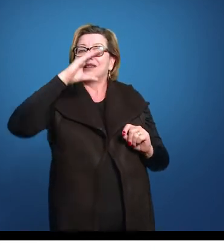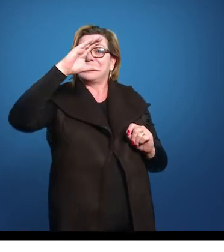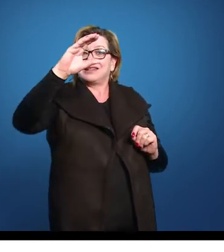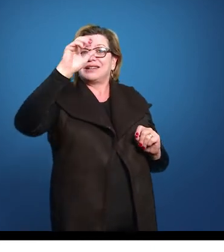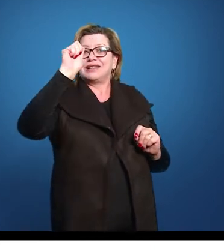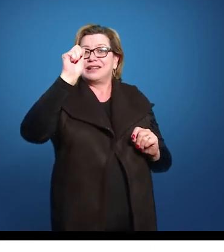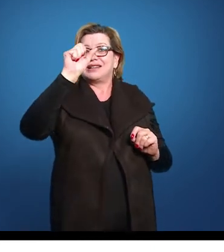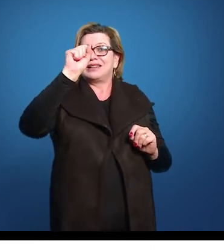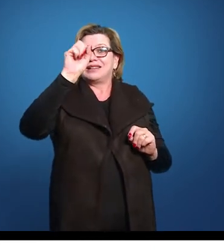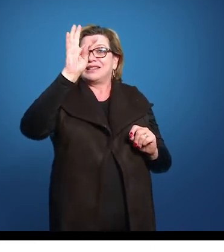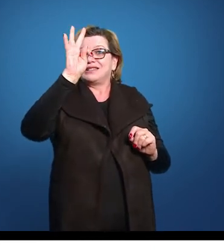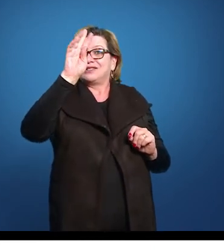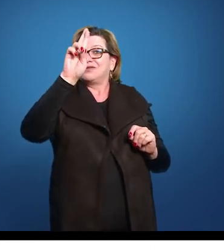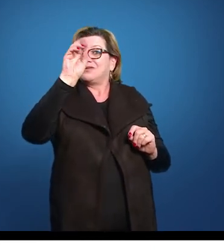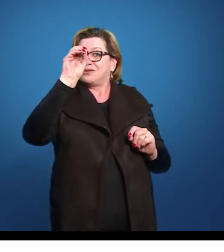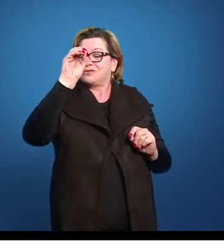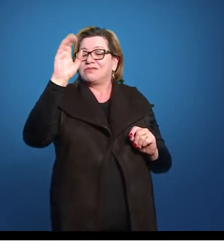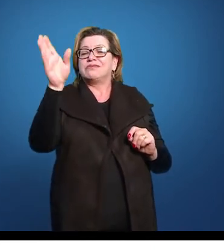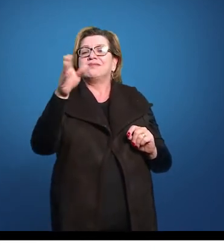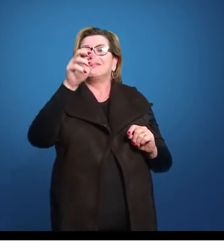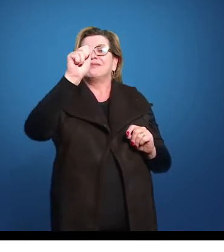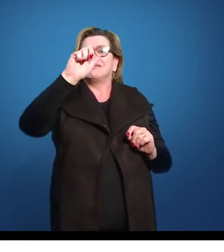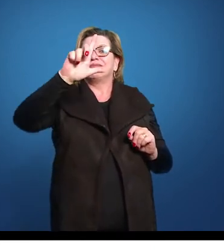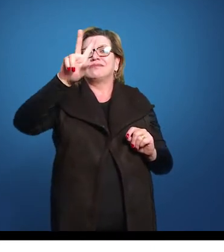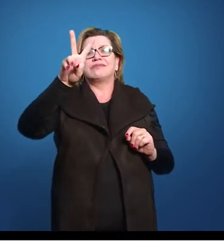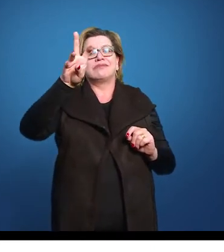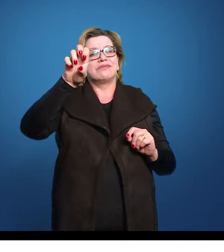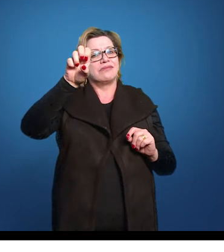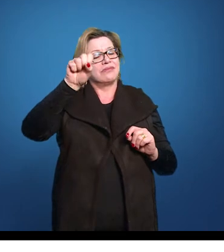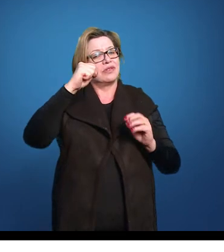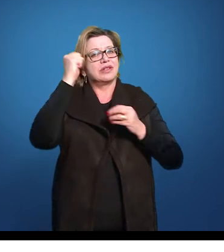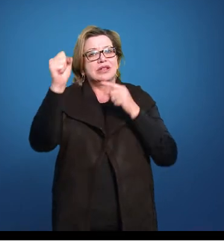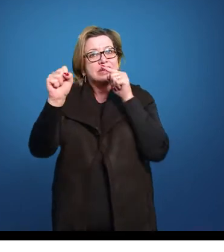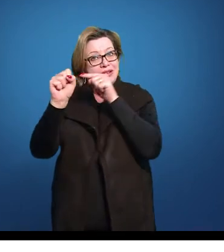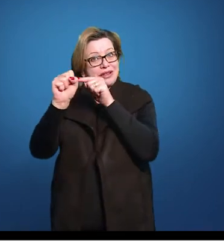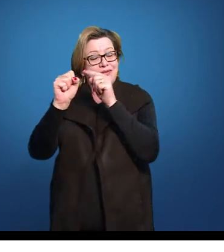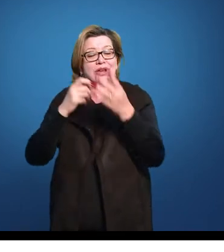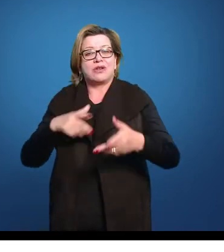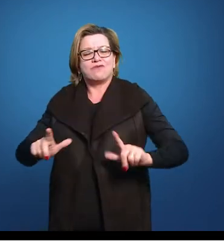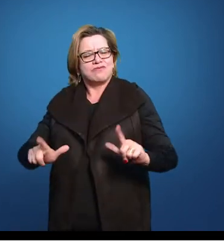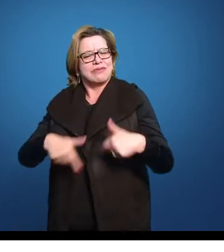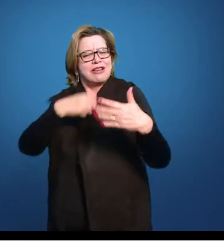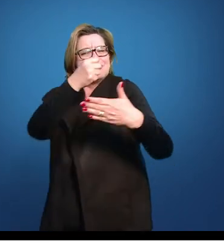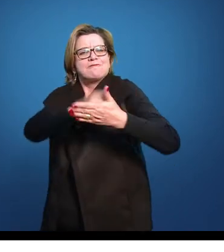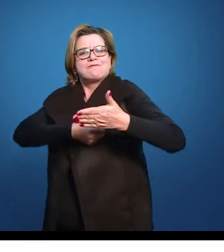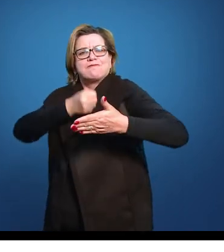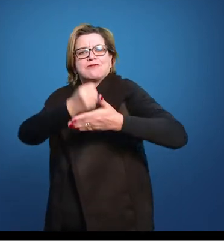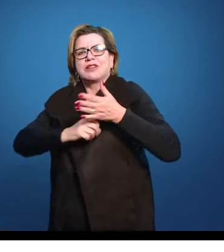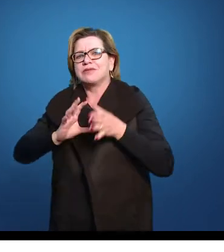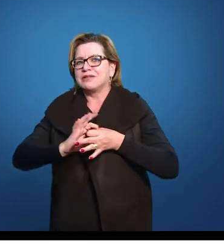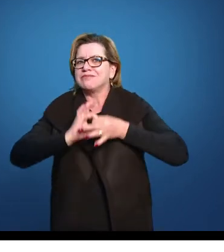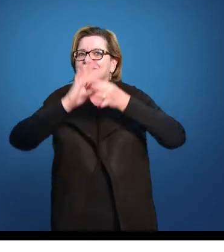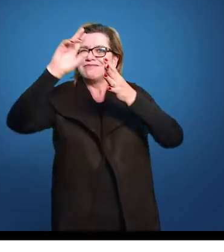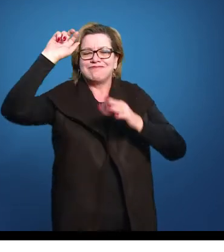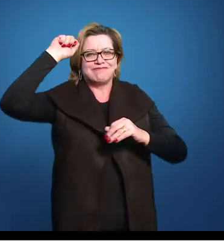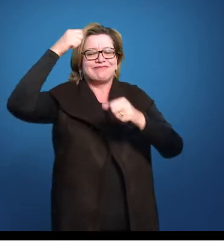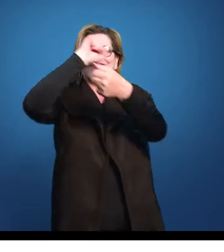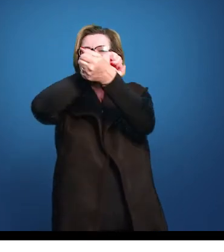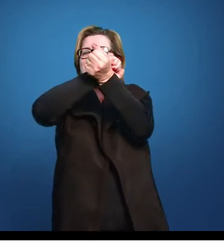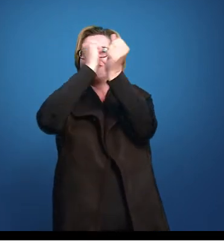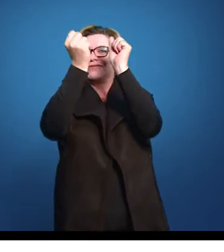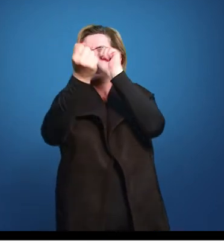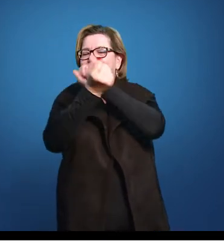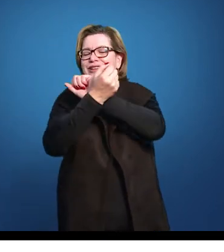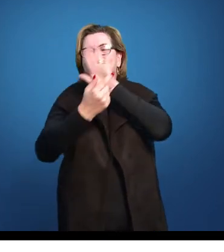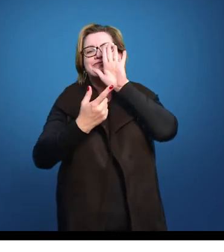cara que primeiro vai abraçar a causa, digamos assim, do abolicionismo, e que vai nos mostrar como essa nação,